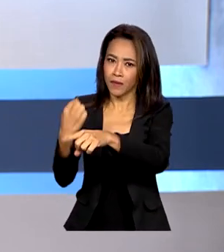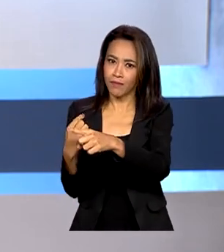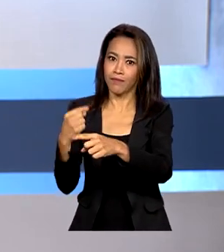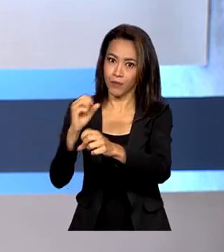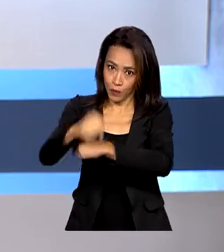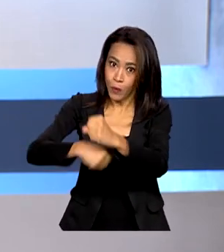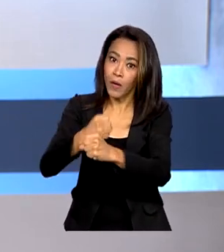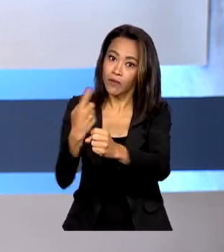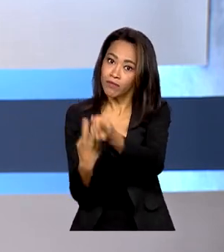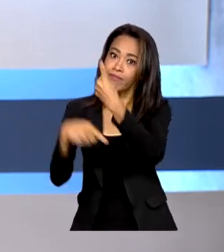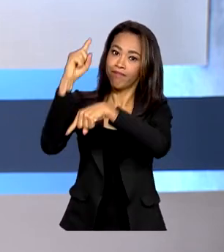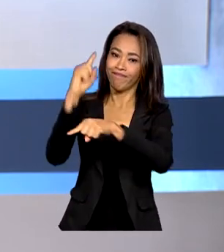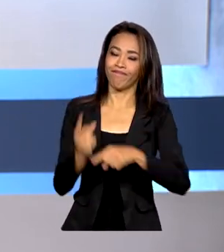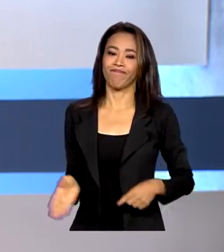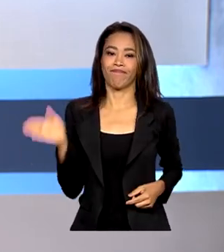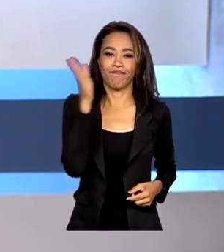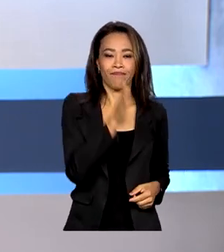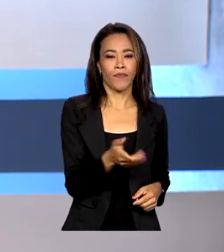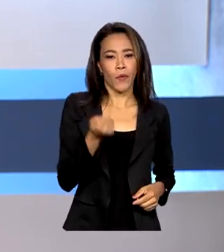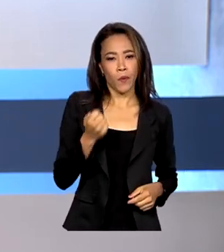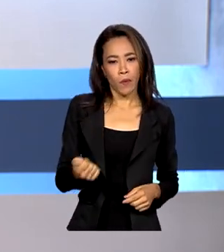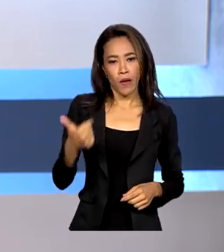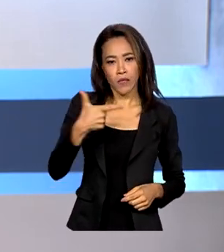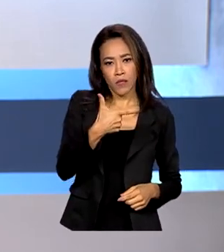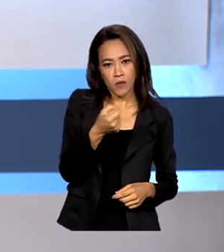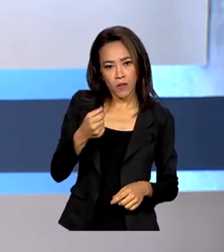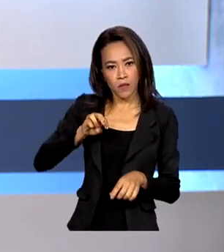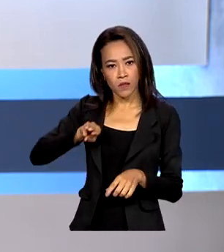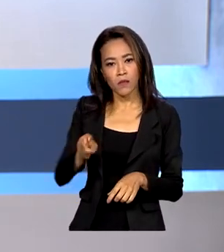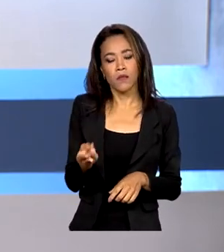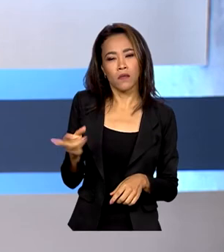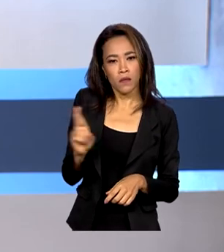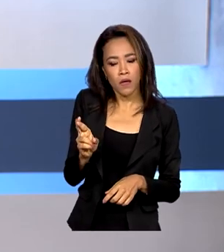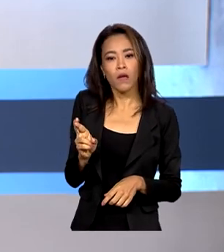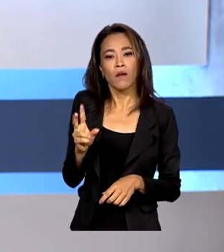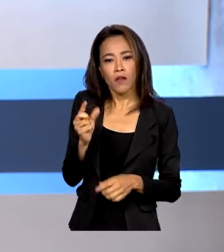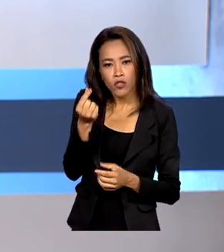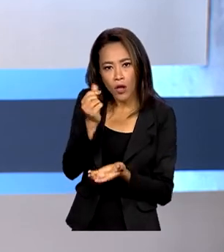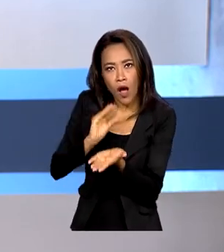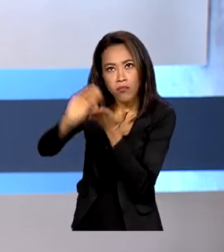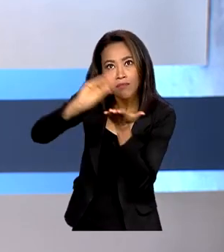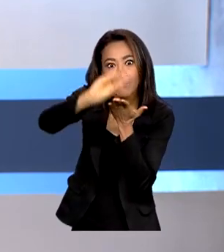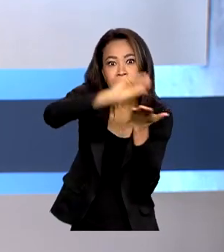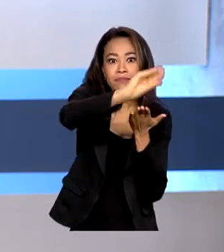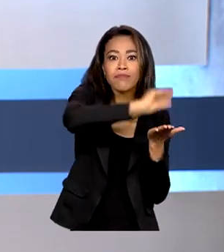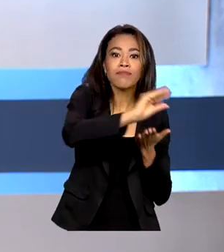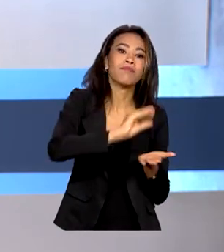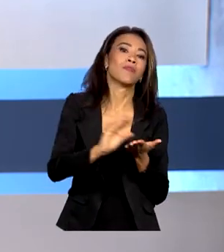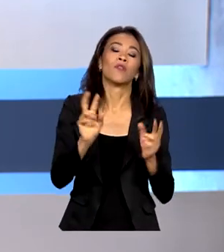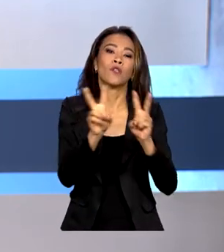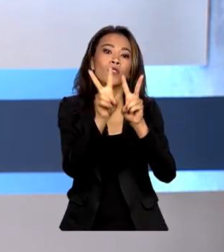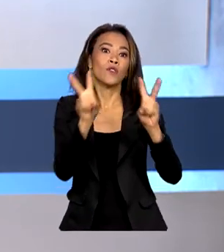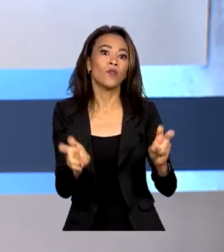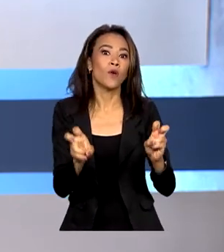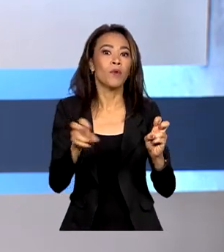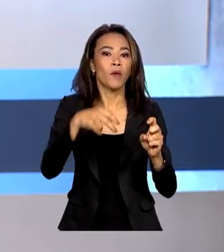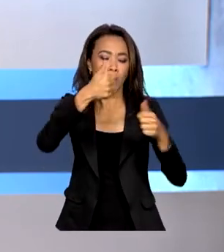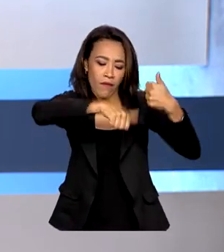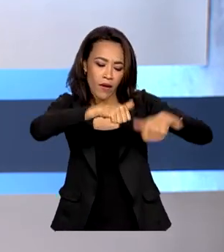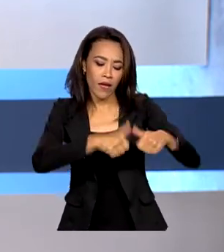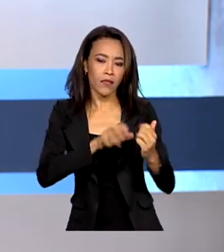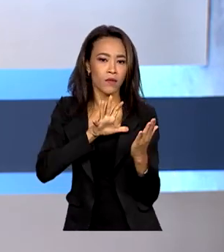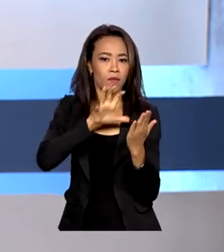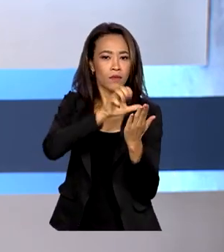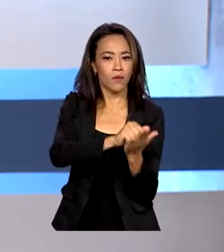Quase 200 milhões de reais vão ser destinados aos municípios para a revisão do cadastro único. O anúncio foi feito no